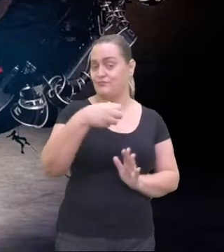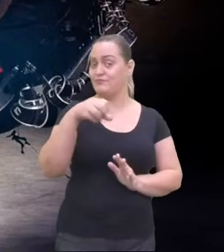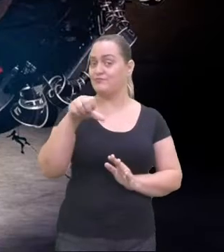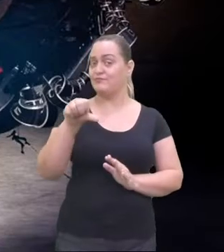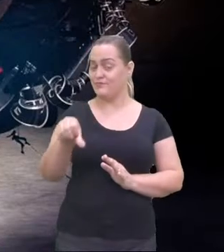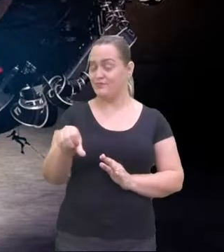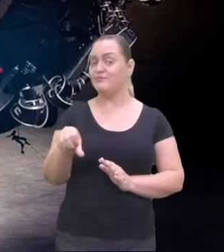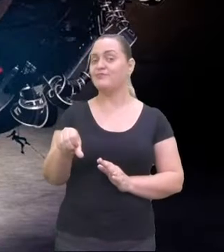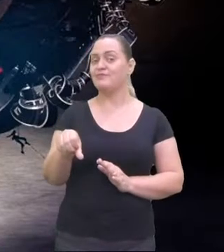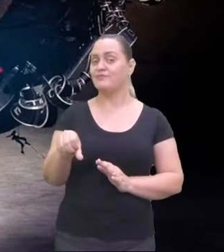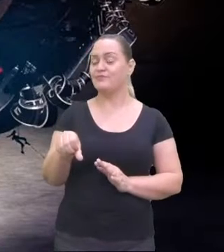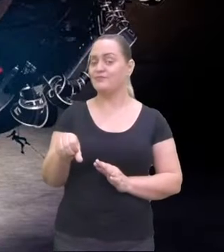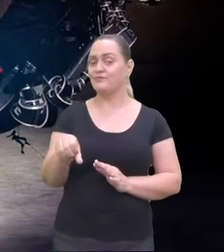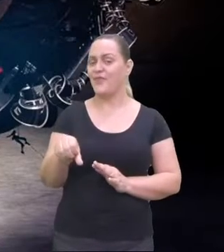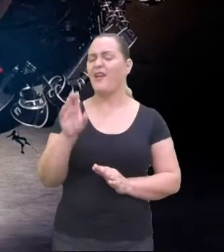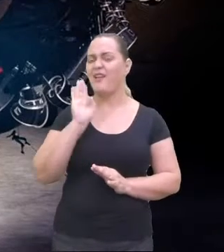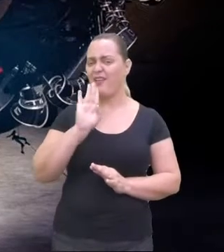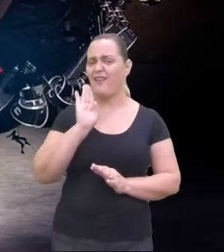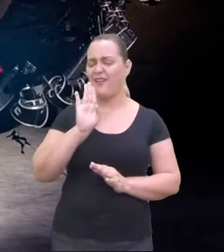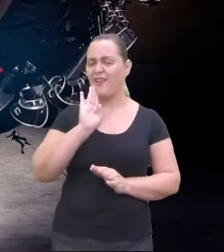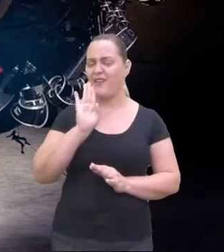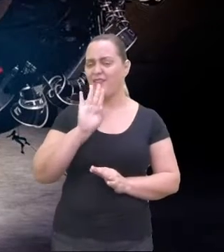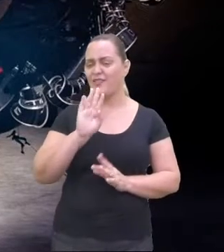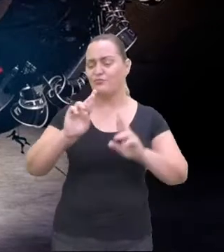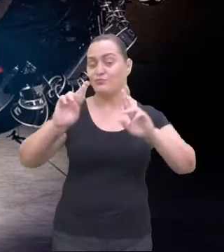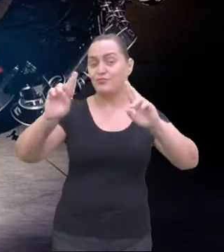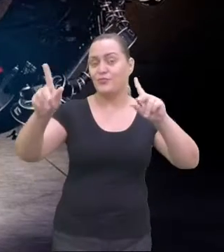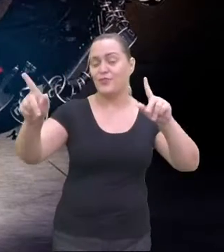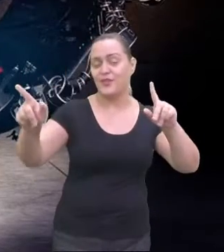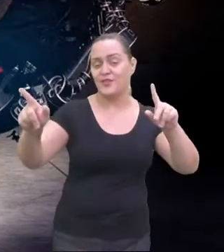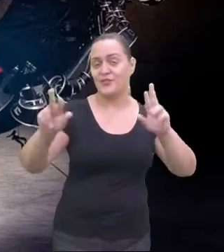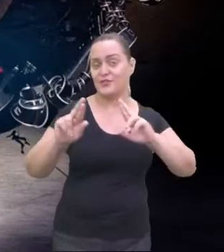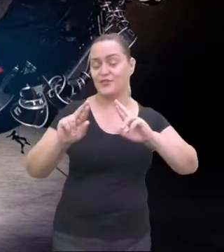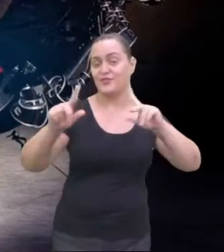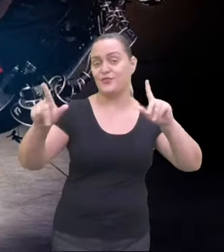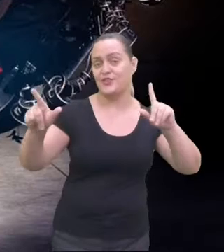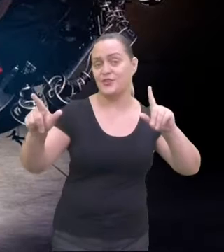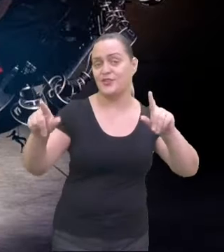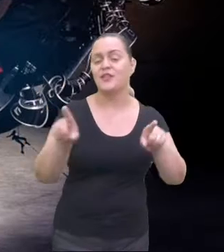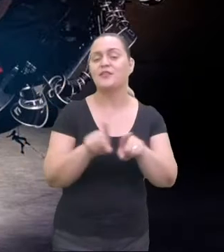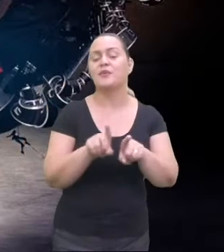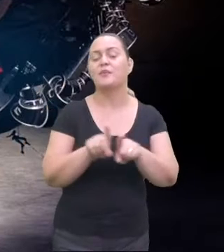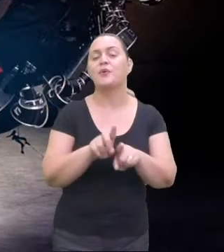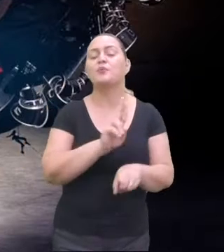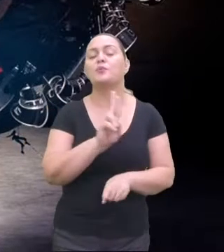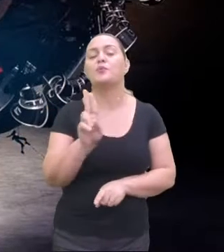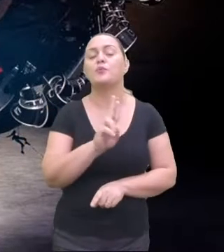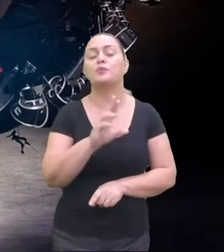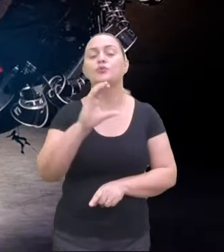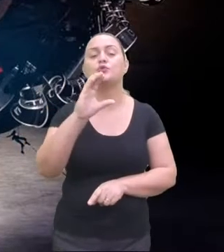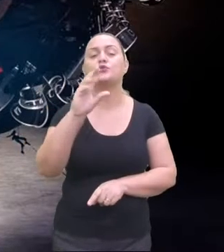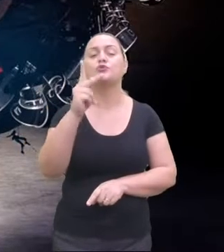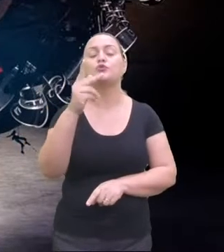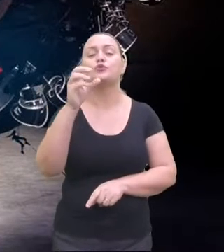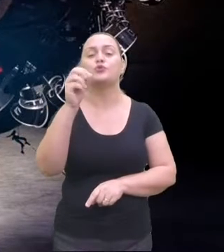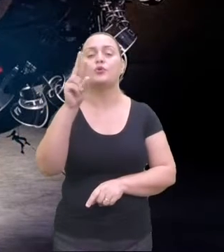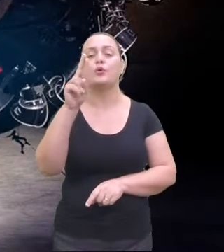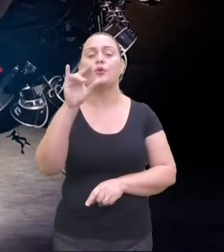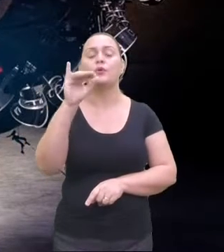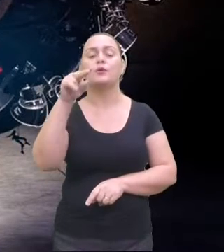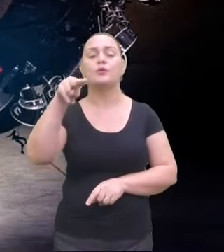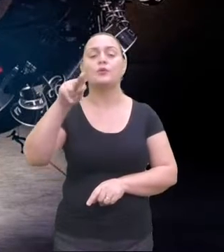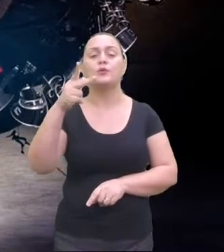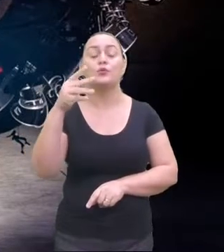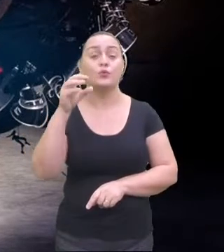Diferente do lundum, né? Surge também o choro, também conhecido como chorinho. É comum